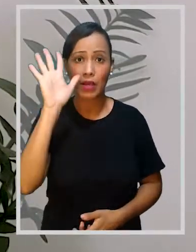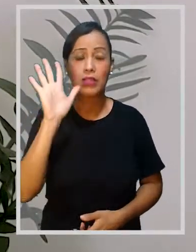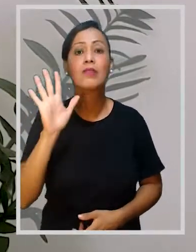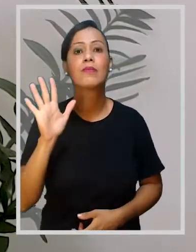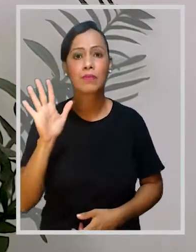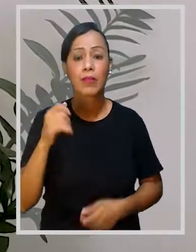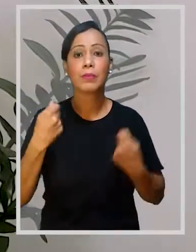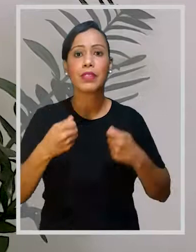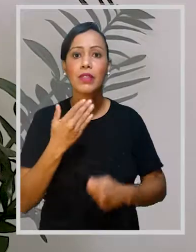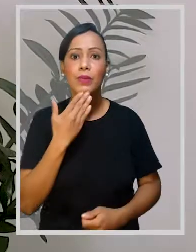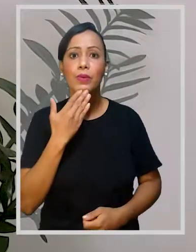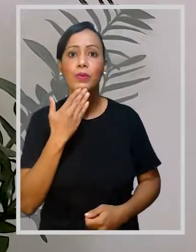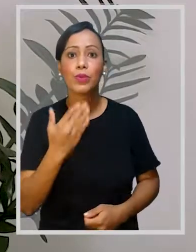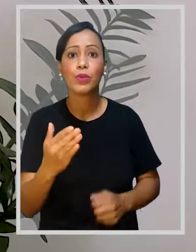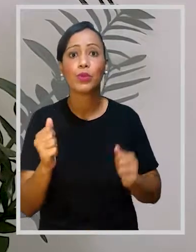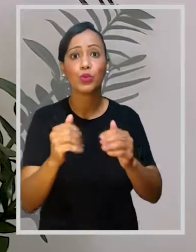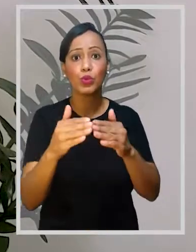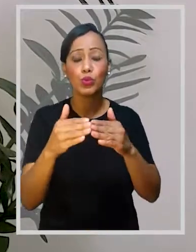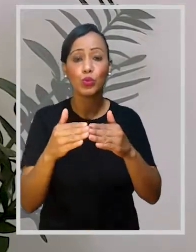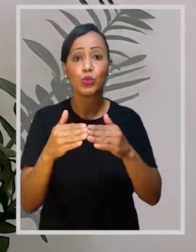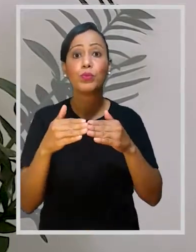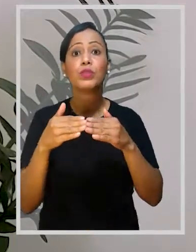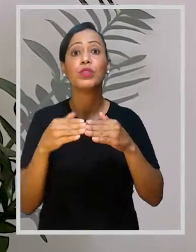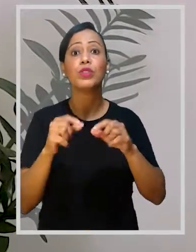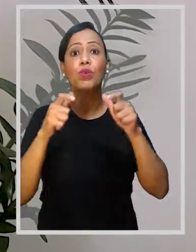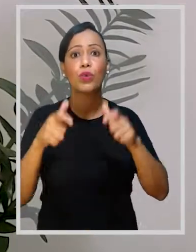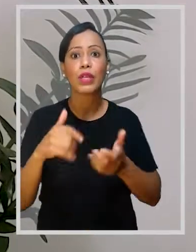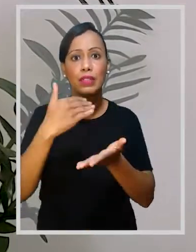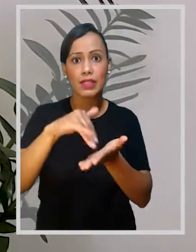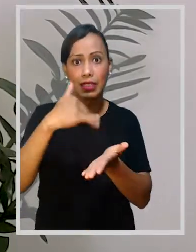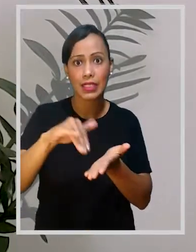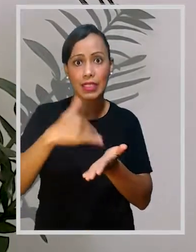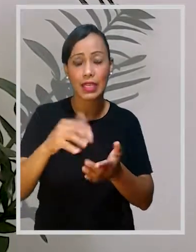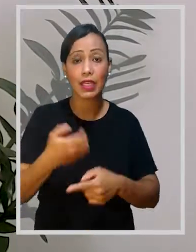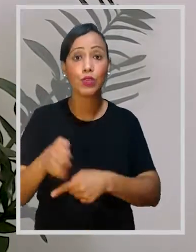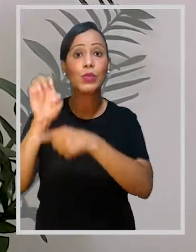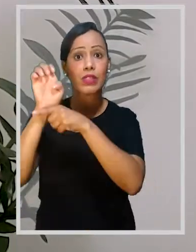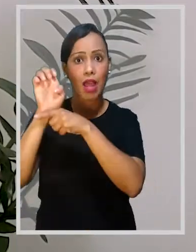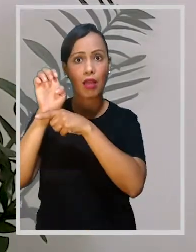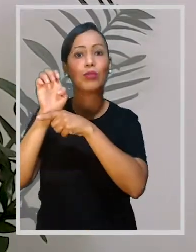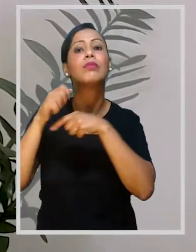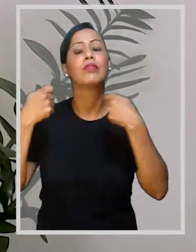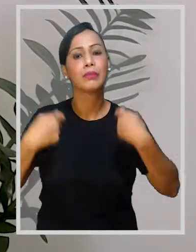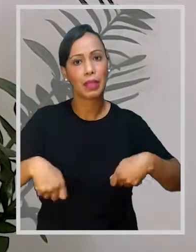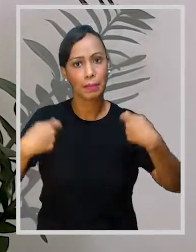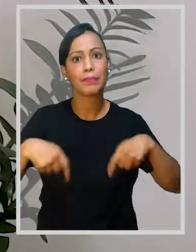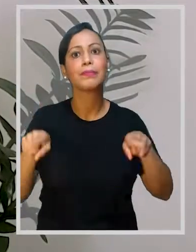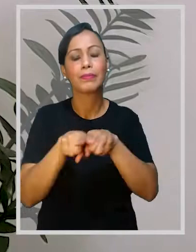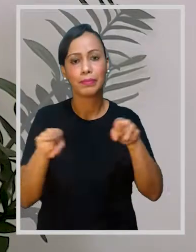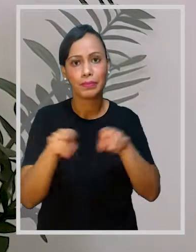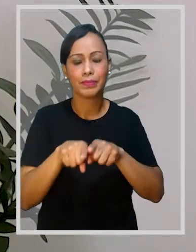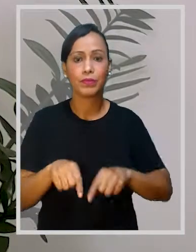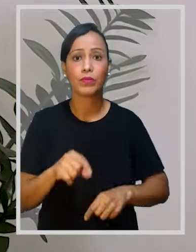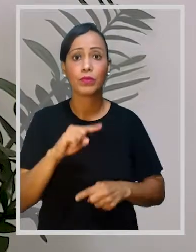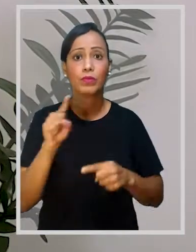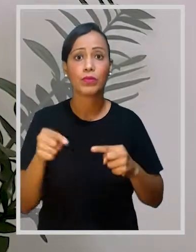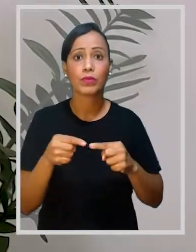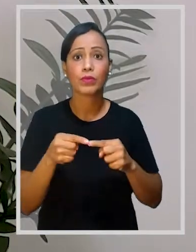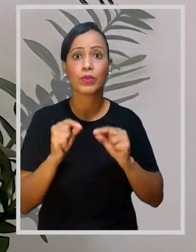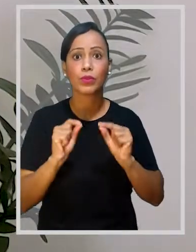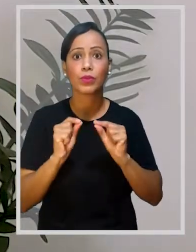medicamento for de alto custo, a solicitação deve ser realizada junto à Secretaria de Saúde do seu estado.